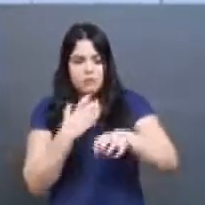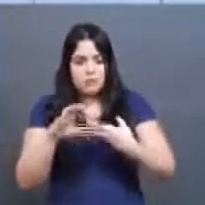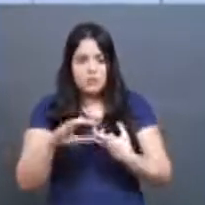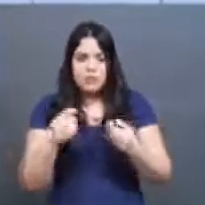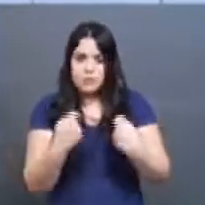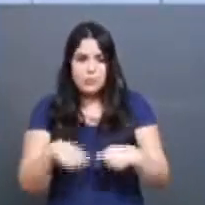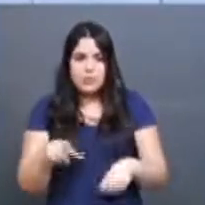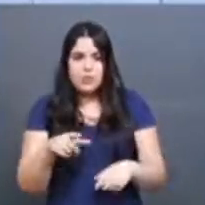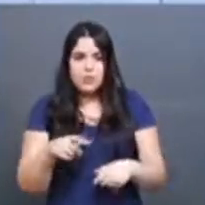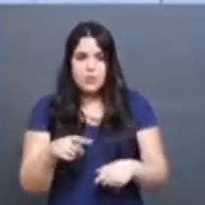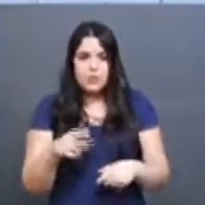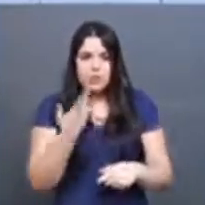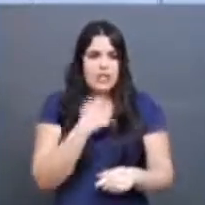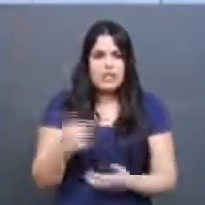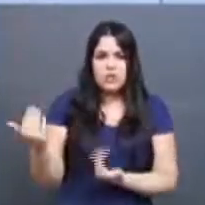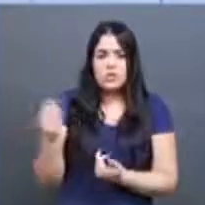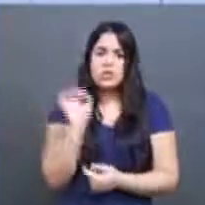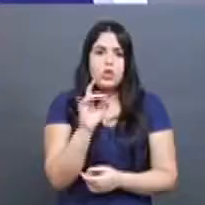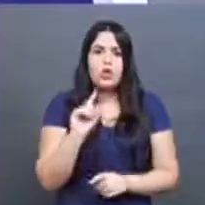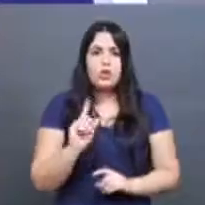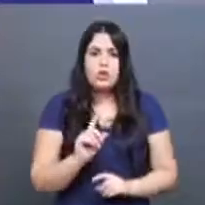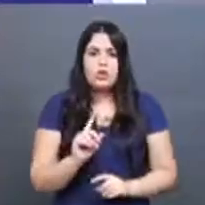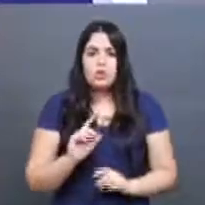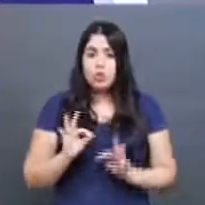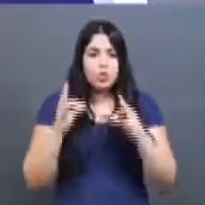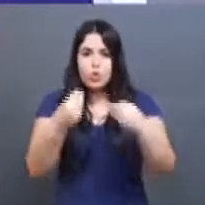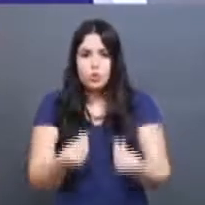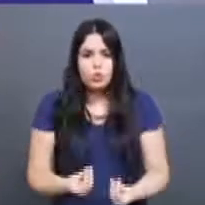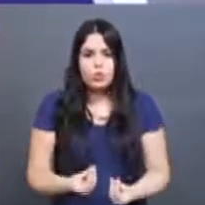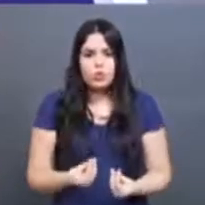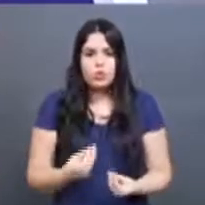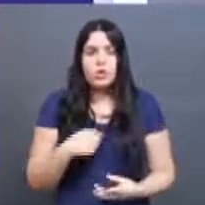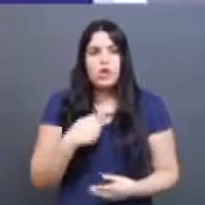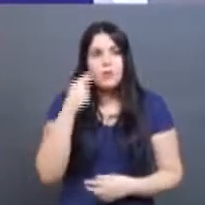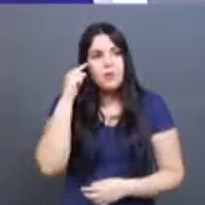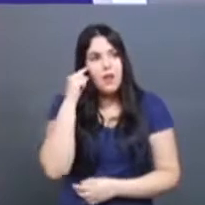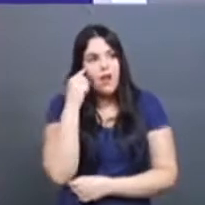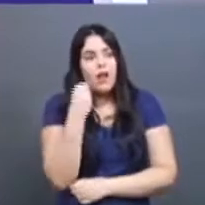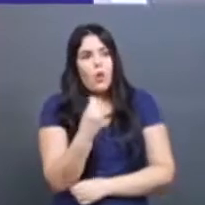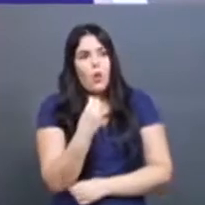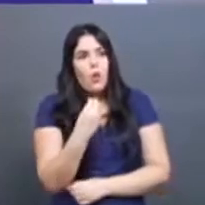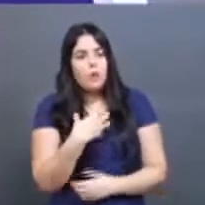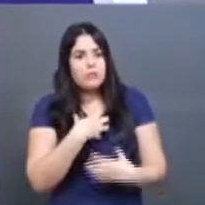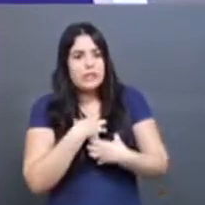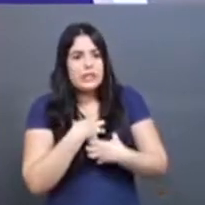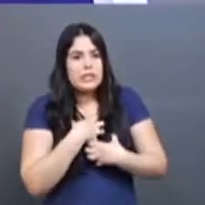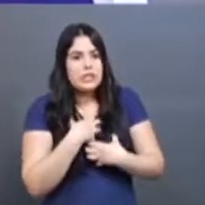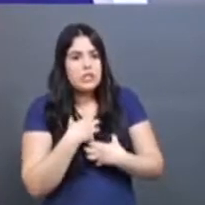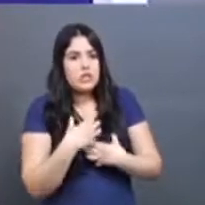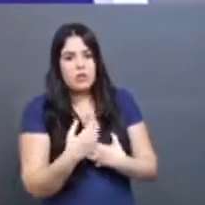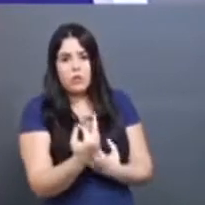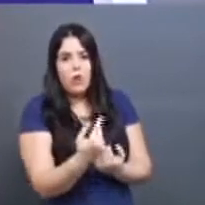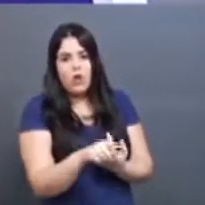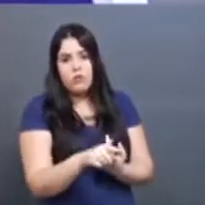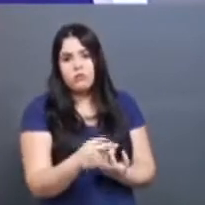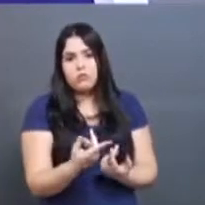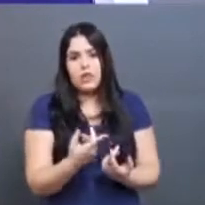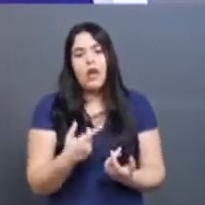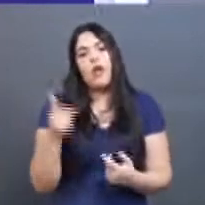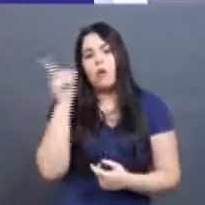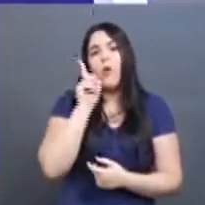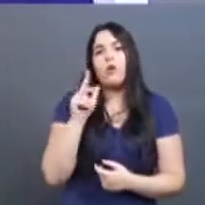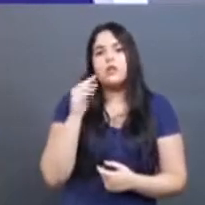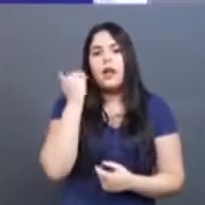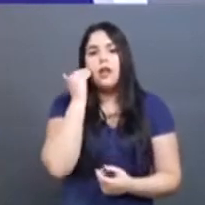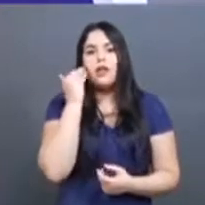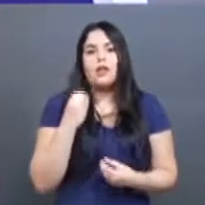a criança, o adolescente, o ser humano. Quando a gente se envolve e se coloca no lugar do outro, aí sim a gente consegue entender aquela realidade melhor.